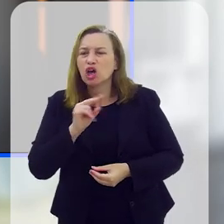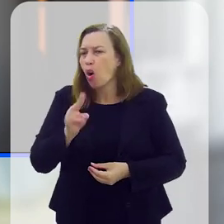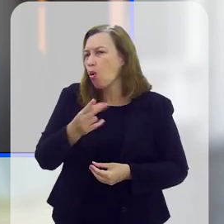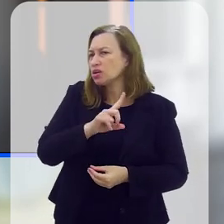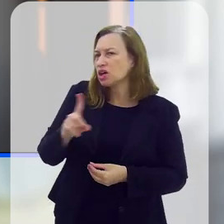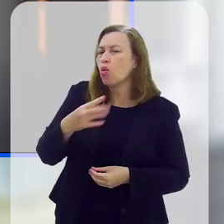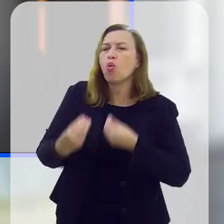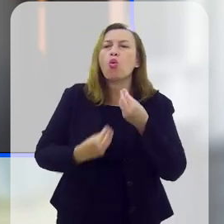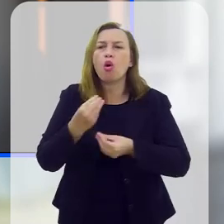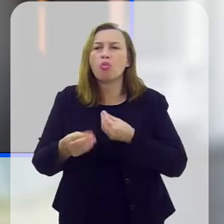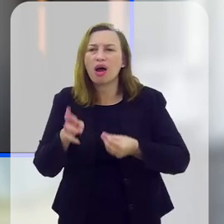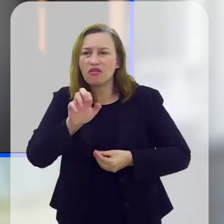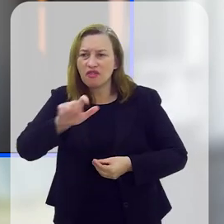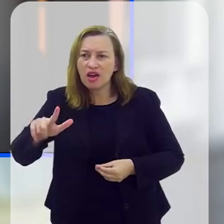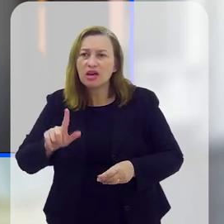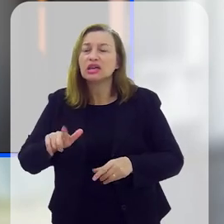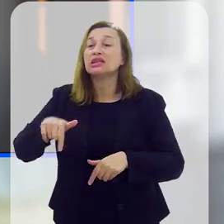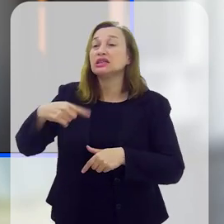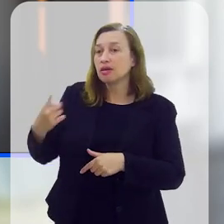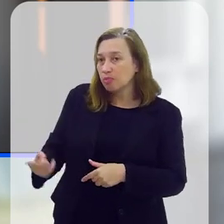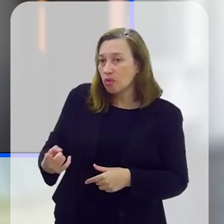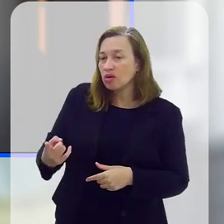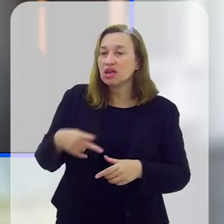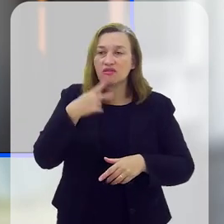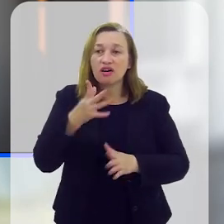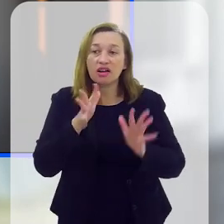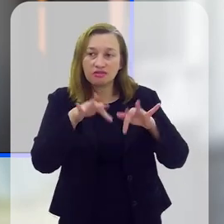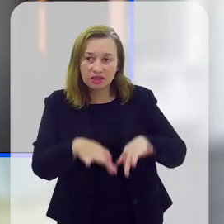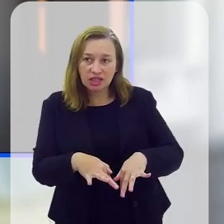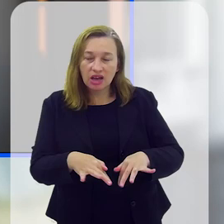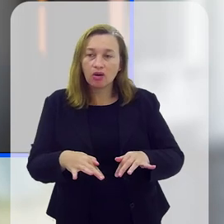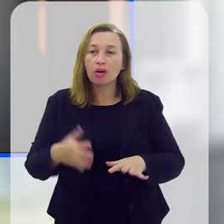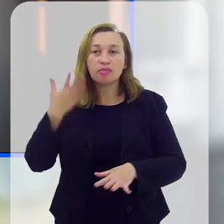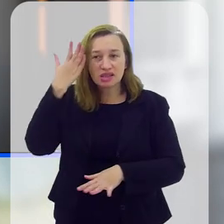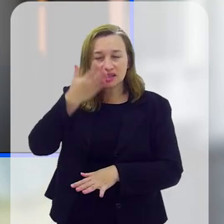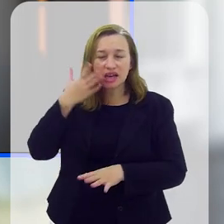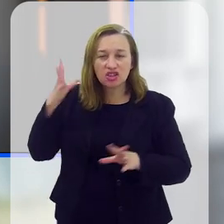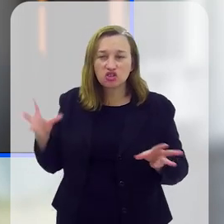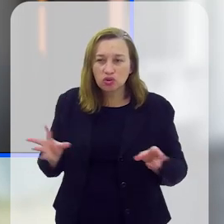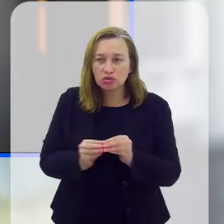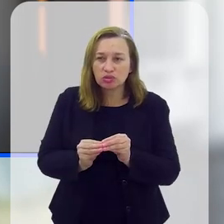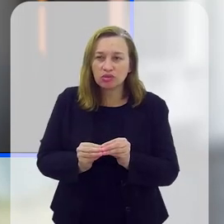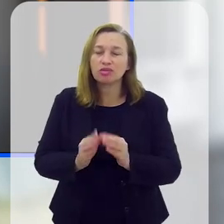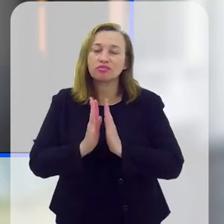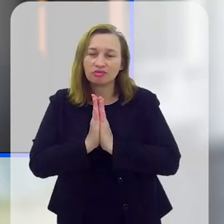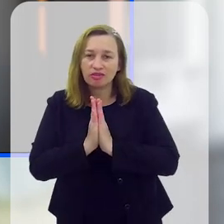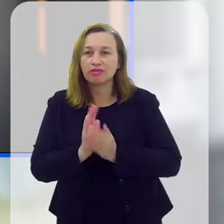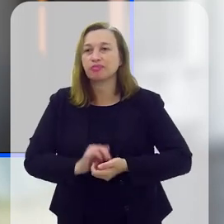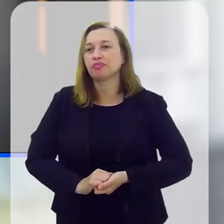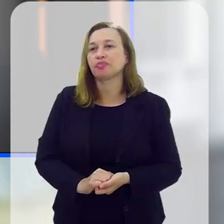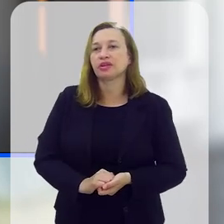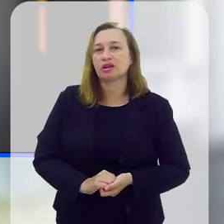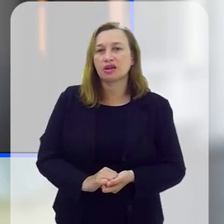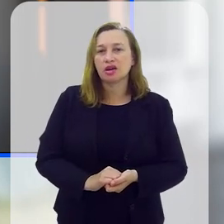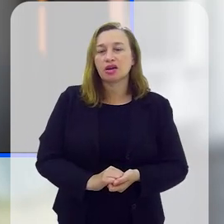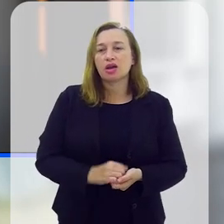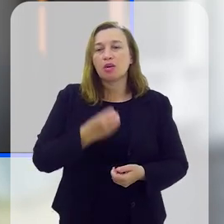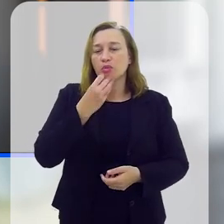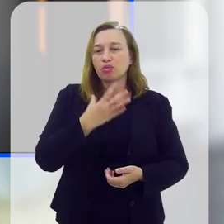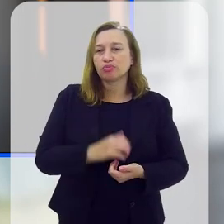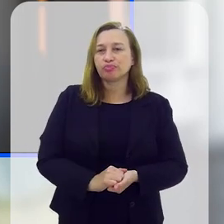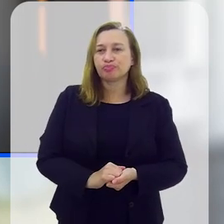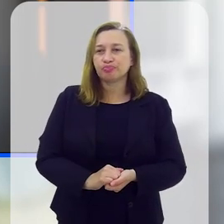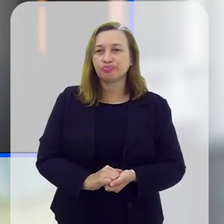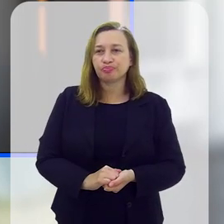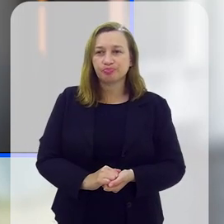falsa? Como é que é feito isso, Rafael? E depois, já pode também, para as suas considerações finais, aí, deixar uma mensagem, resumidamente, por favor.